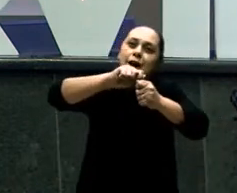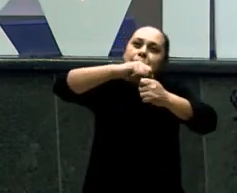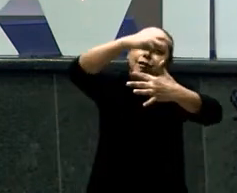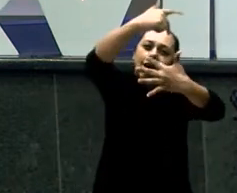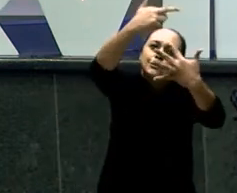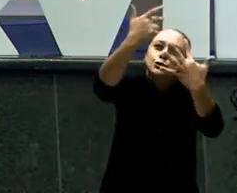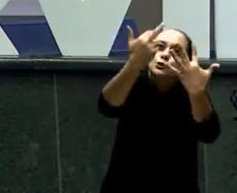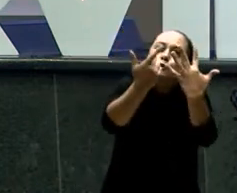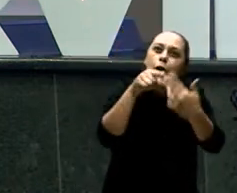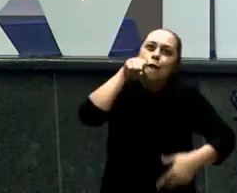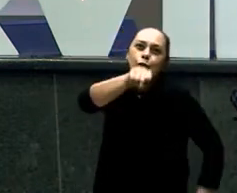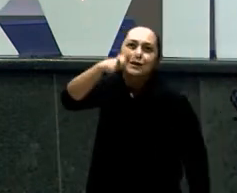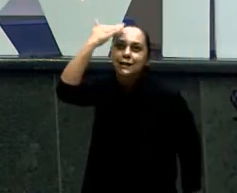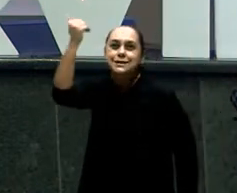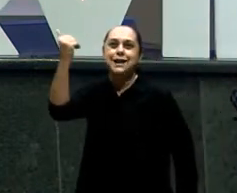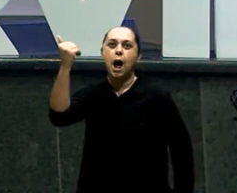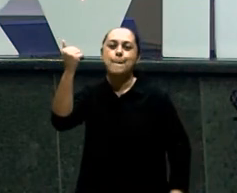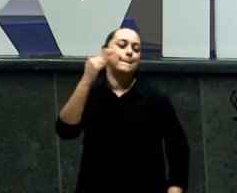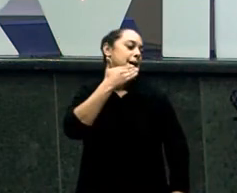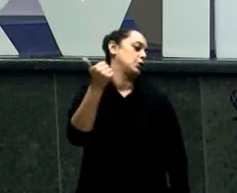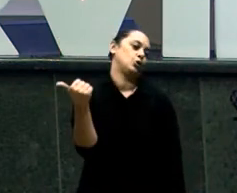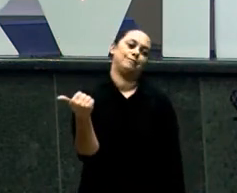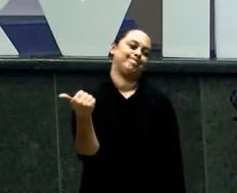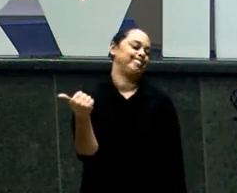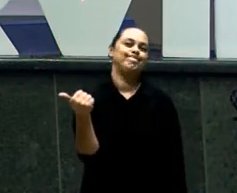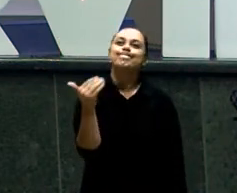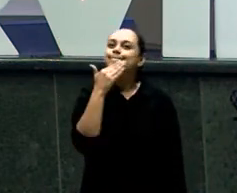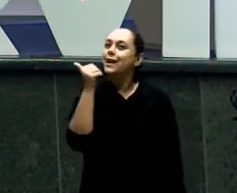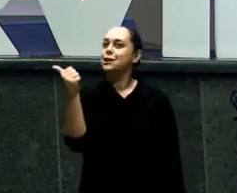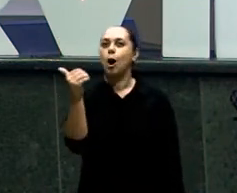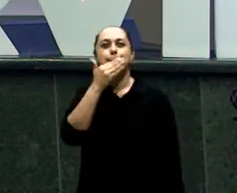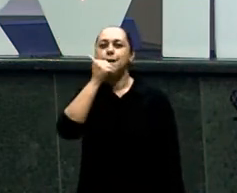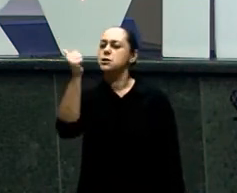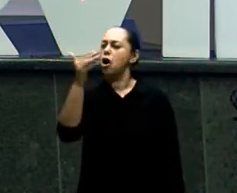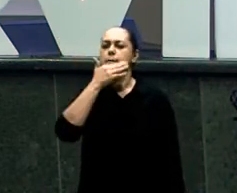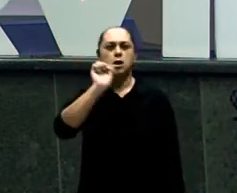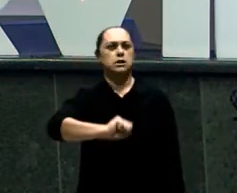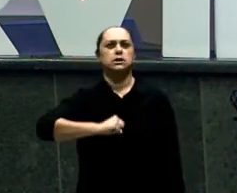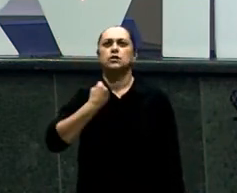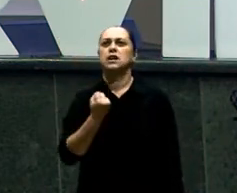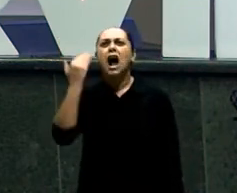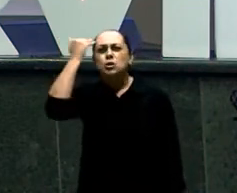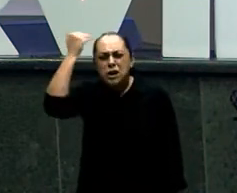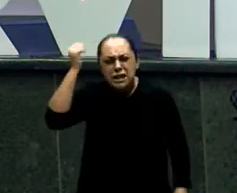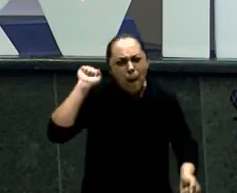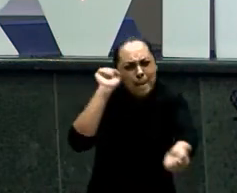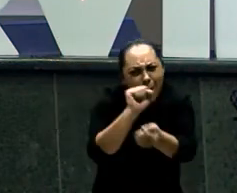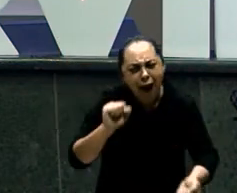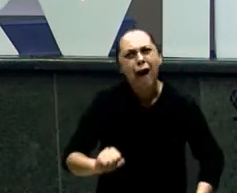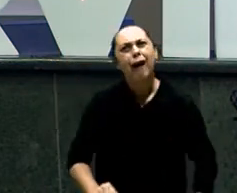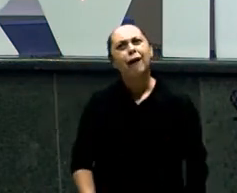Na função Que você faz E vocês Adolescentes Para de tentar Ser quem vocês não são Para